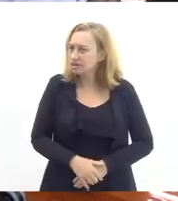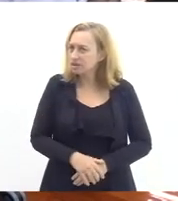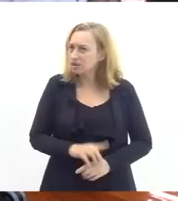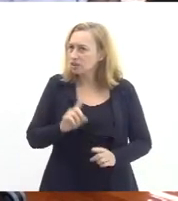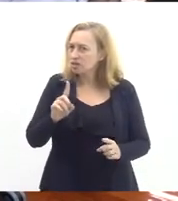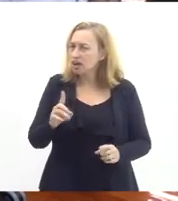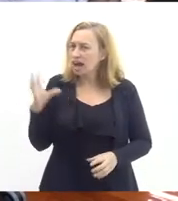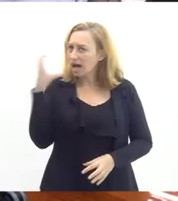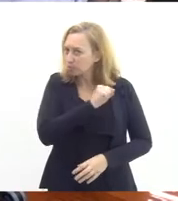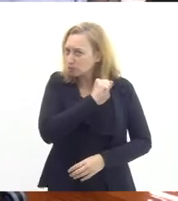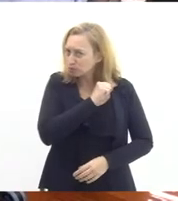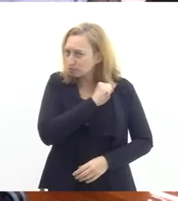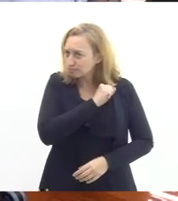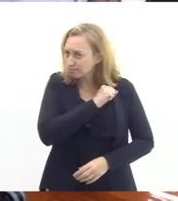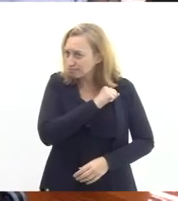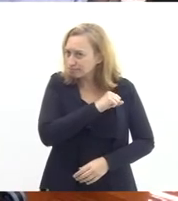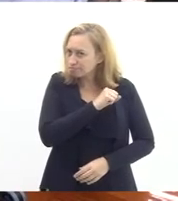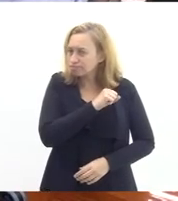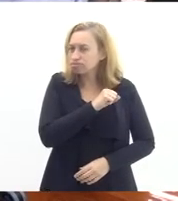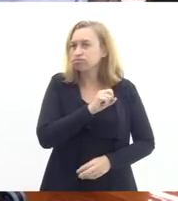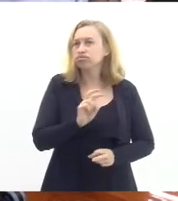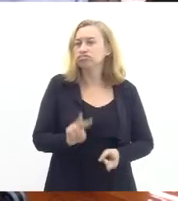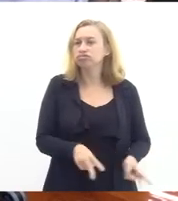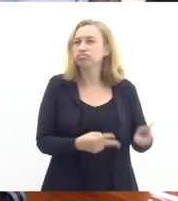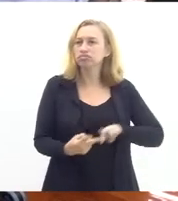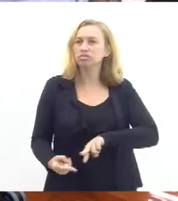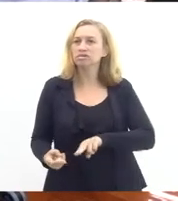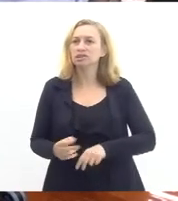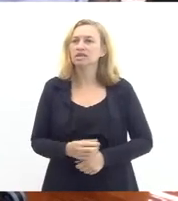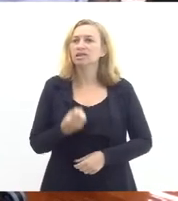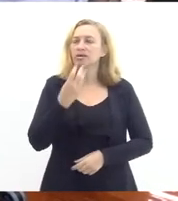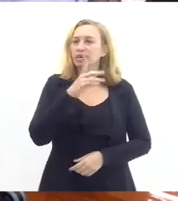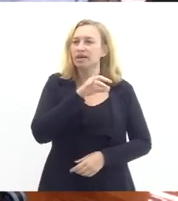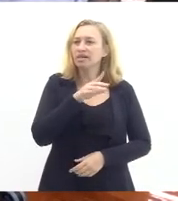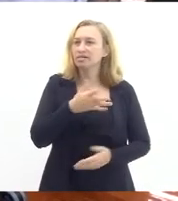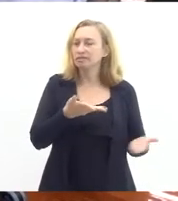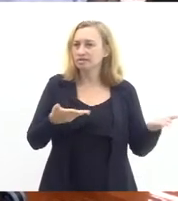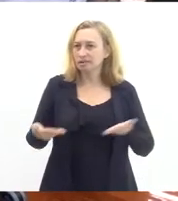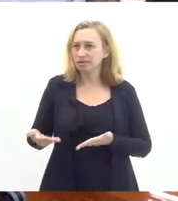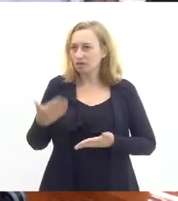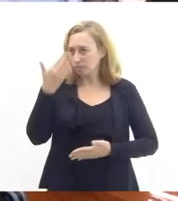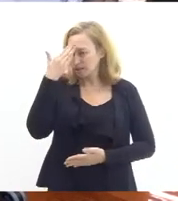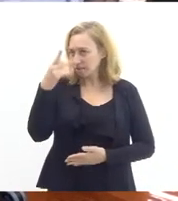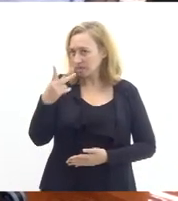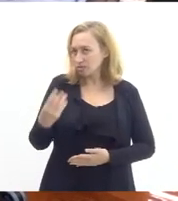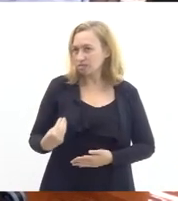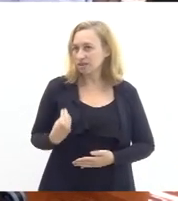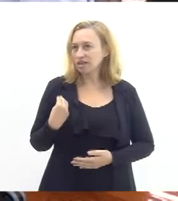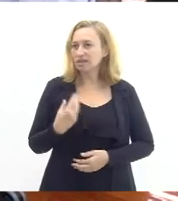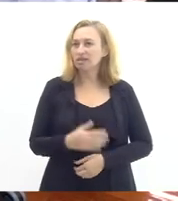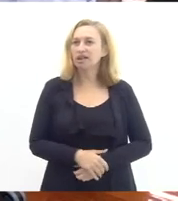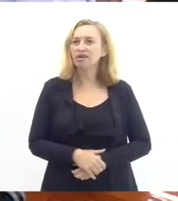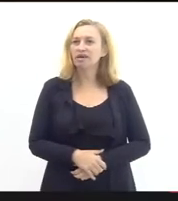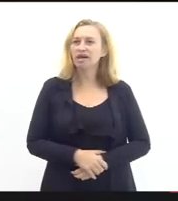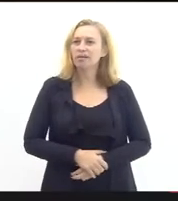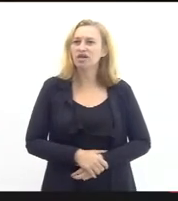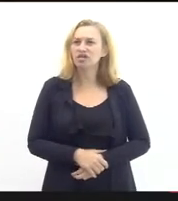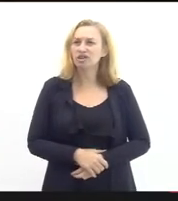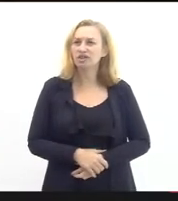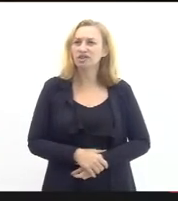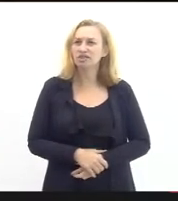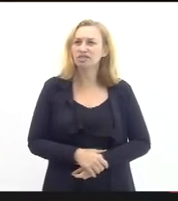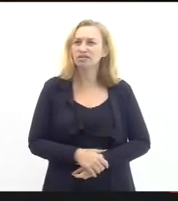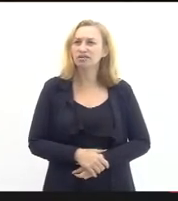objetividade que a vai partir aqui para os encaminhamentos bem-vinda e obrigado pela sua presença eu agradeço